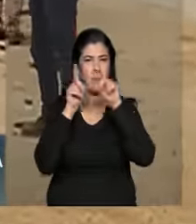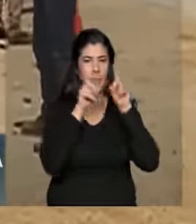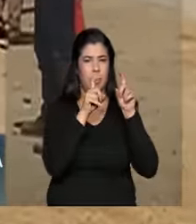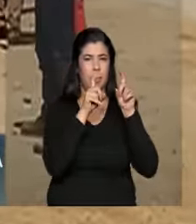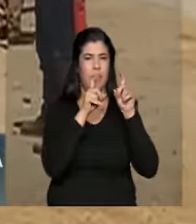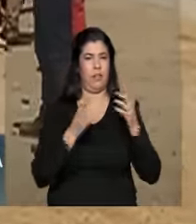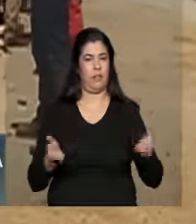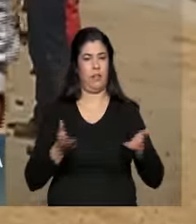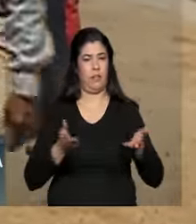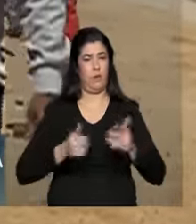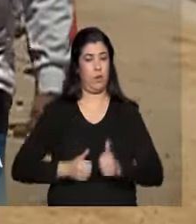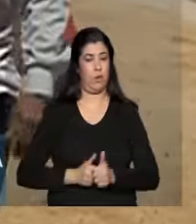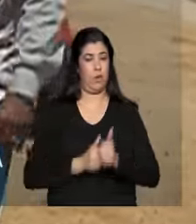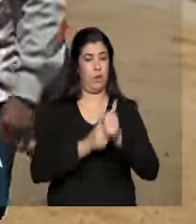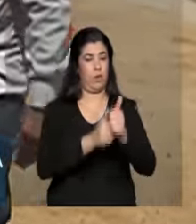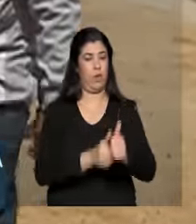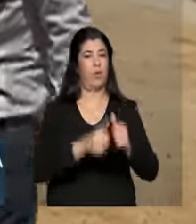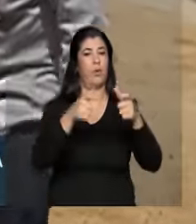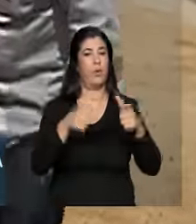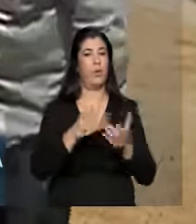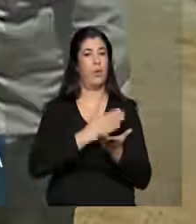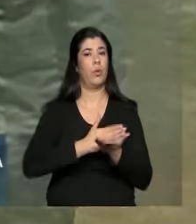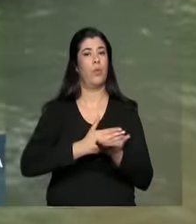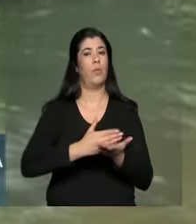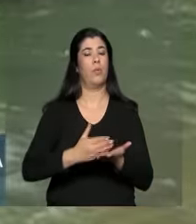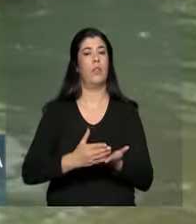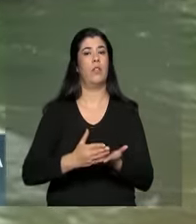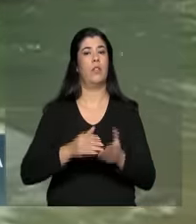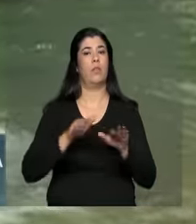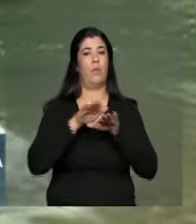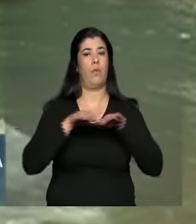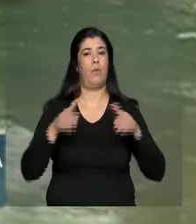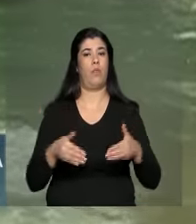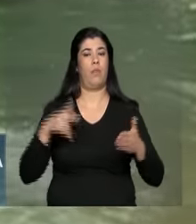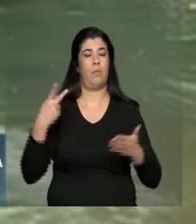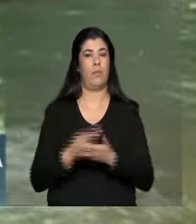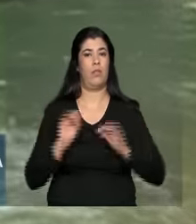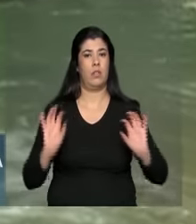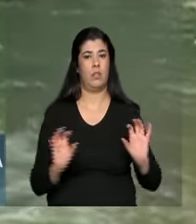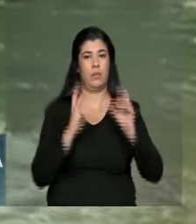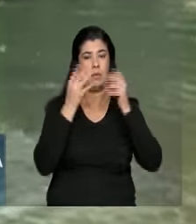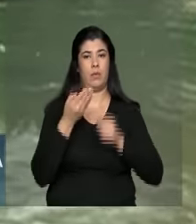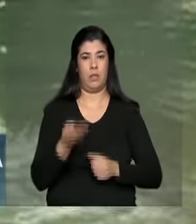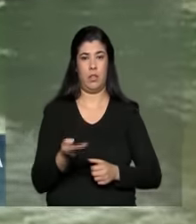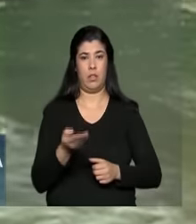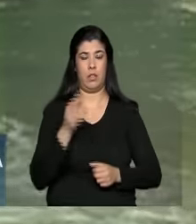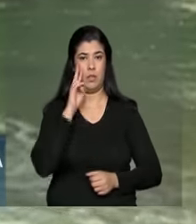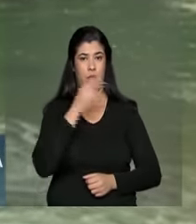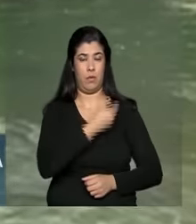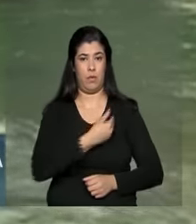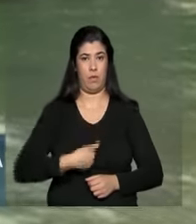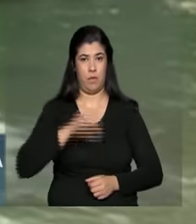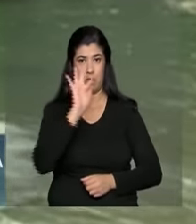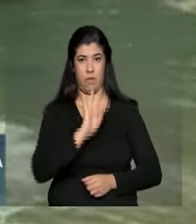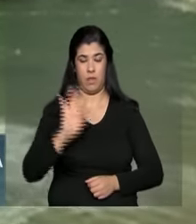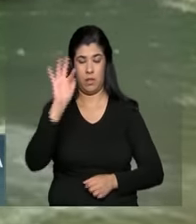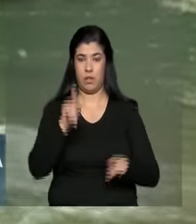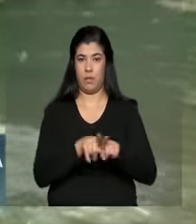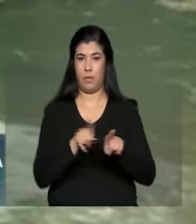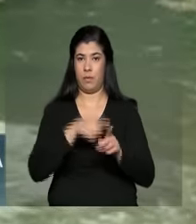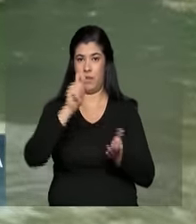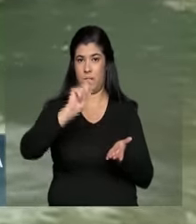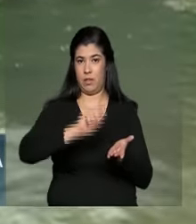agora se dirige para o início da cerimônia. E durante este evento, o governo federal também vai assinar